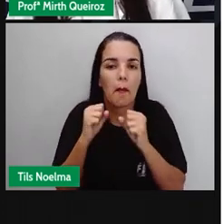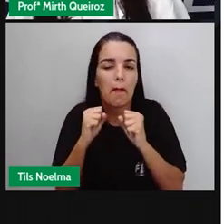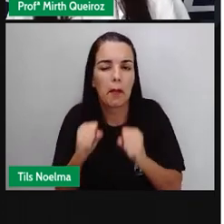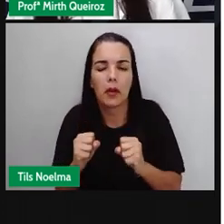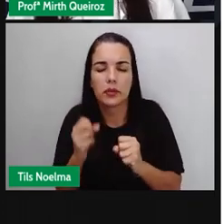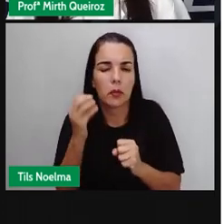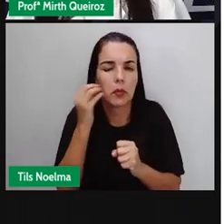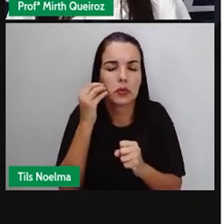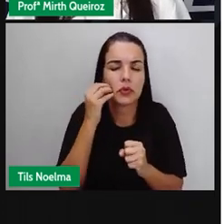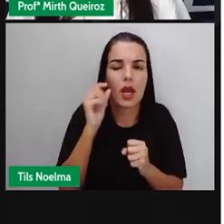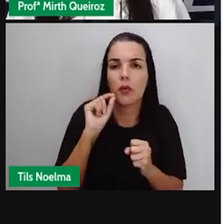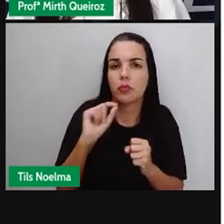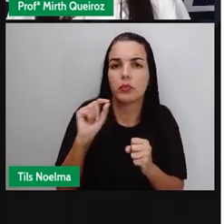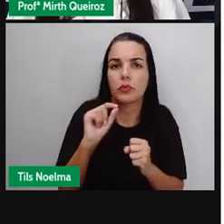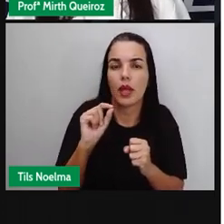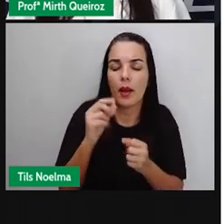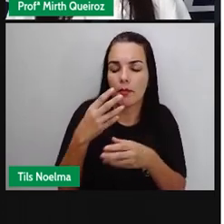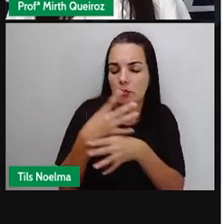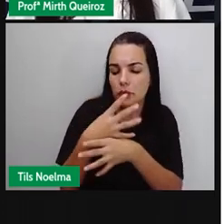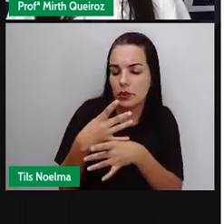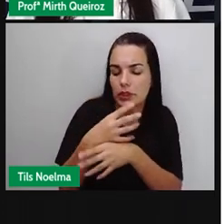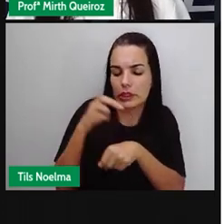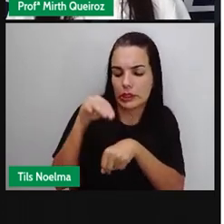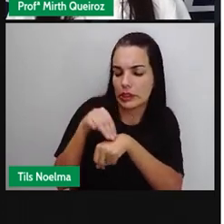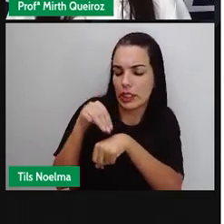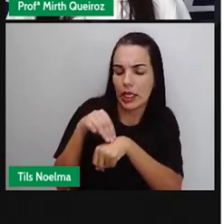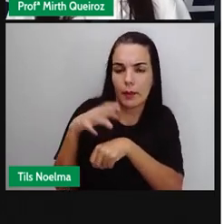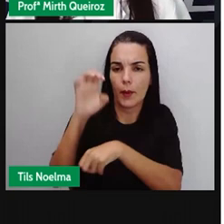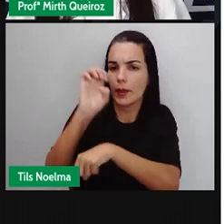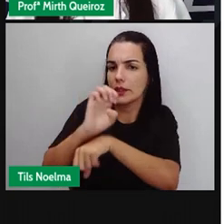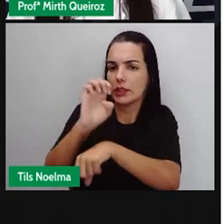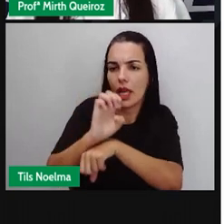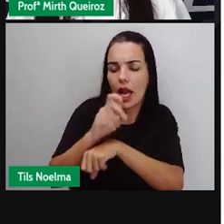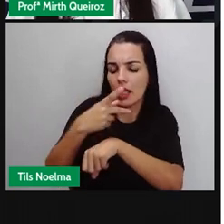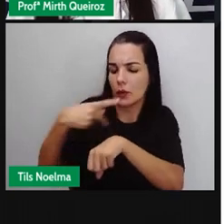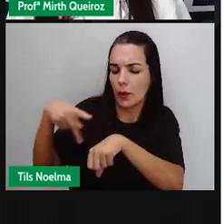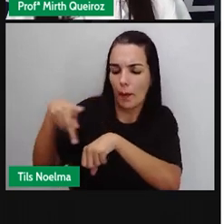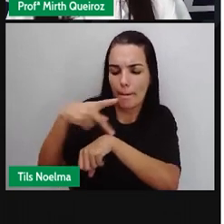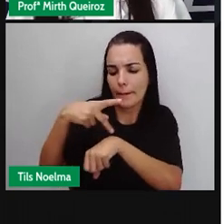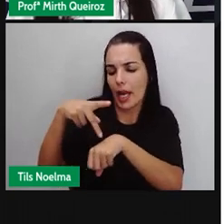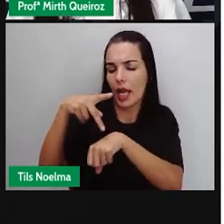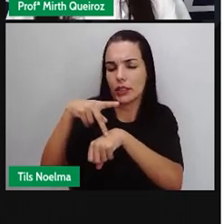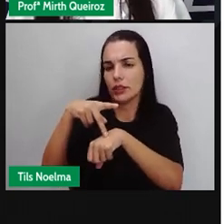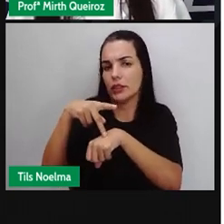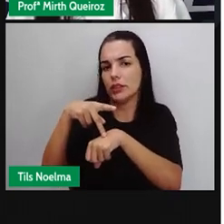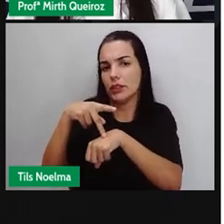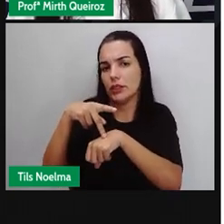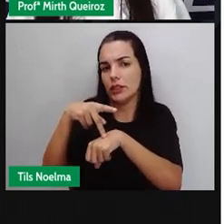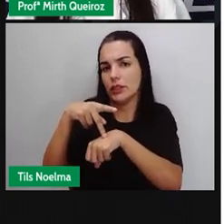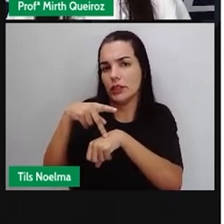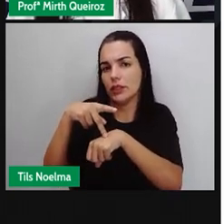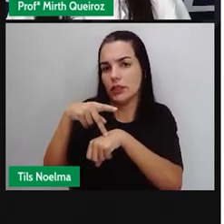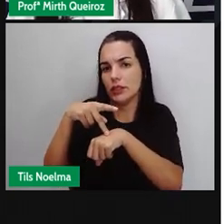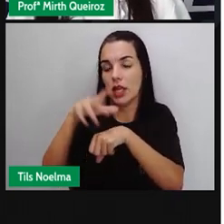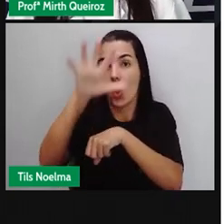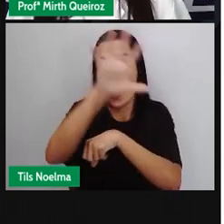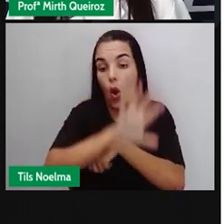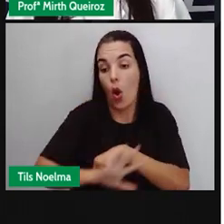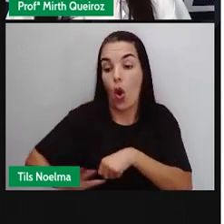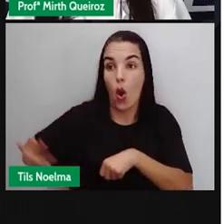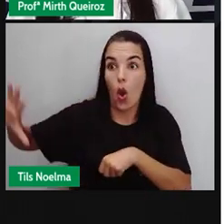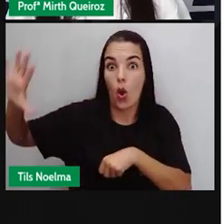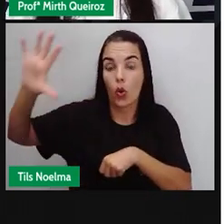representar aí um município, um estado, um país, um continente,